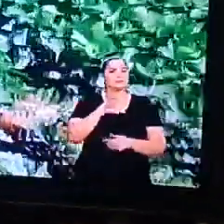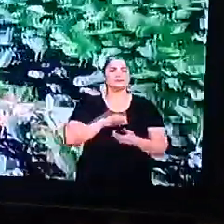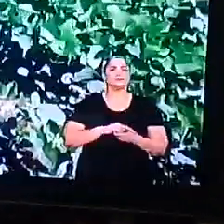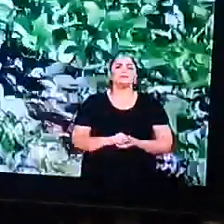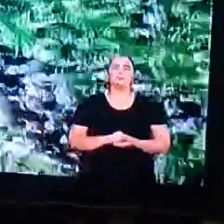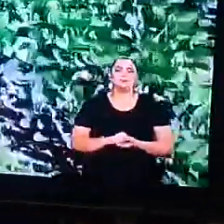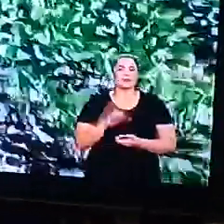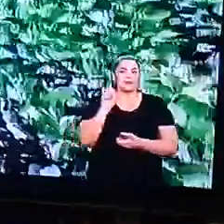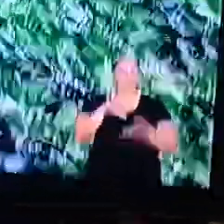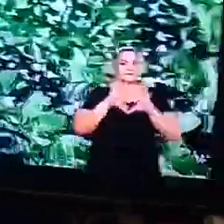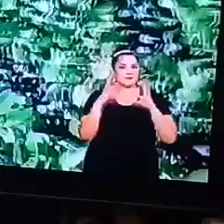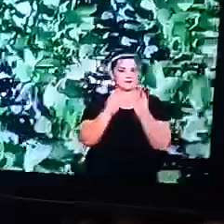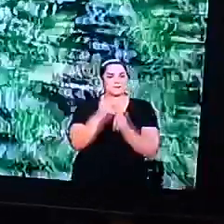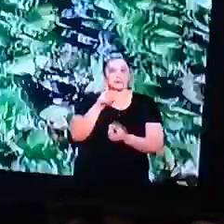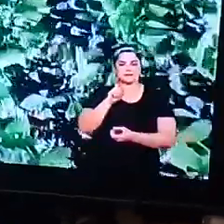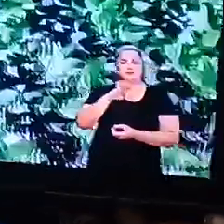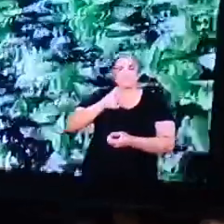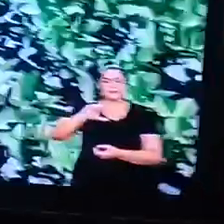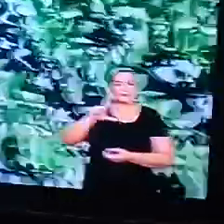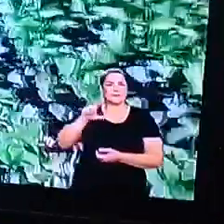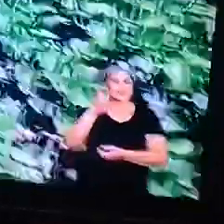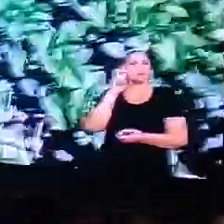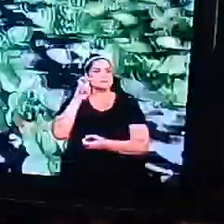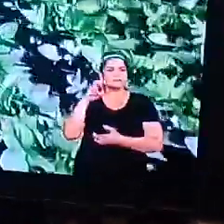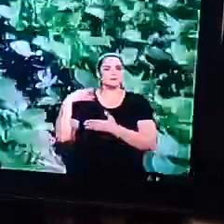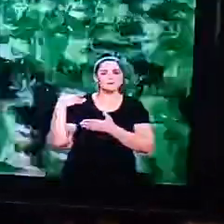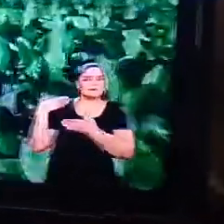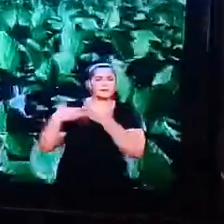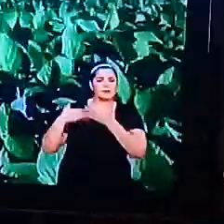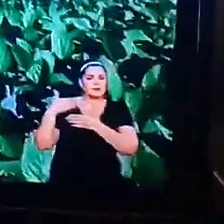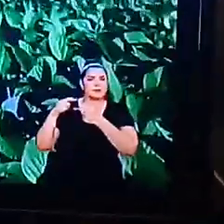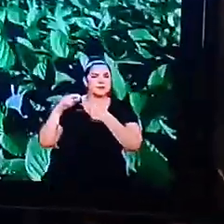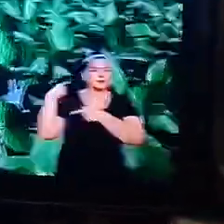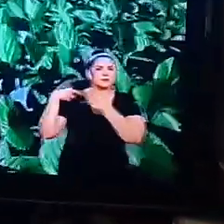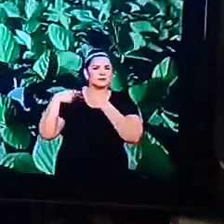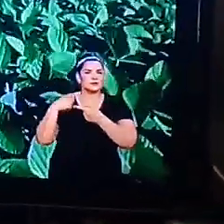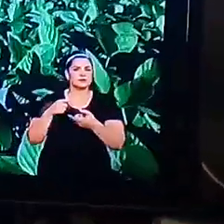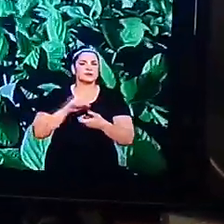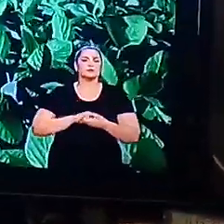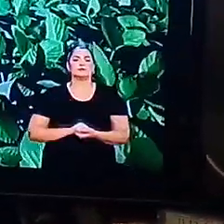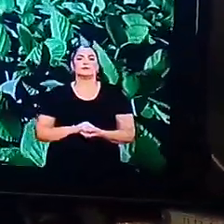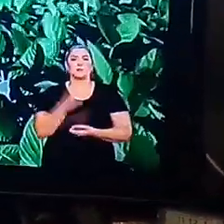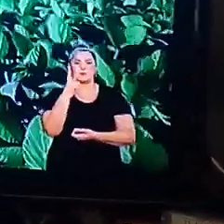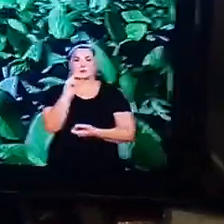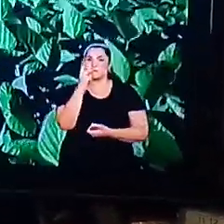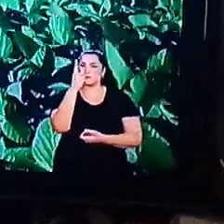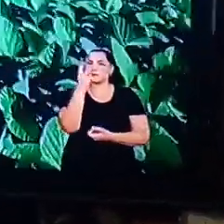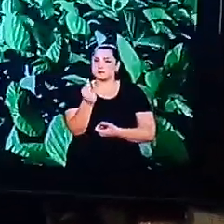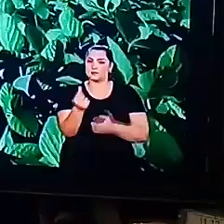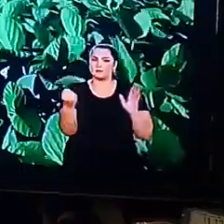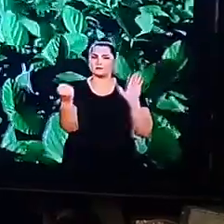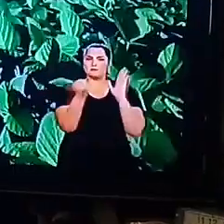Também Fugindo um pouco Do sentido Do agro Mas Aí existe